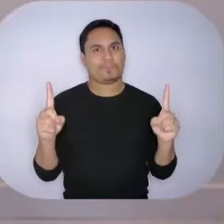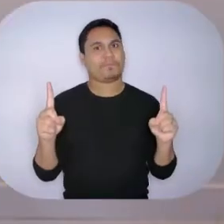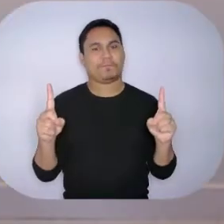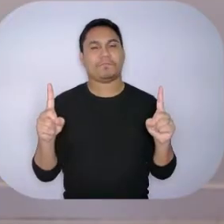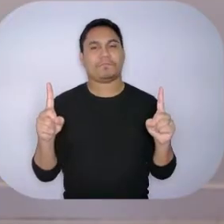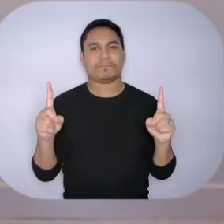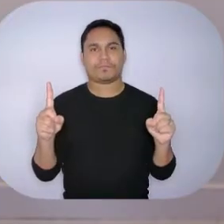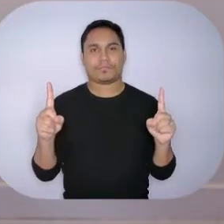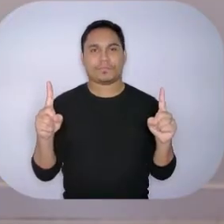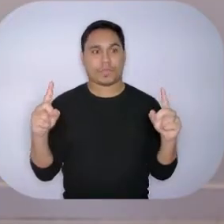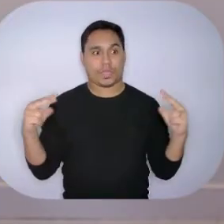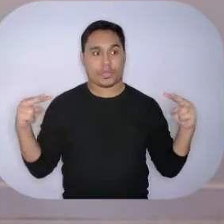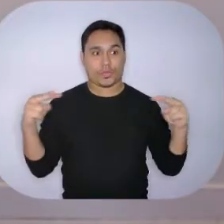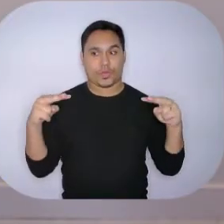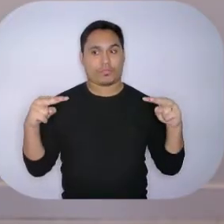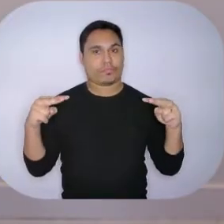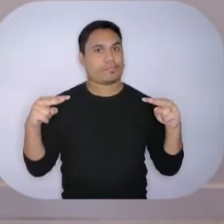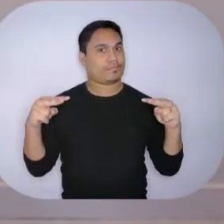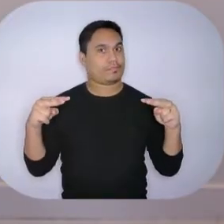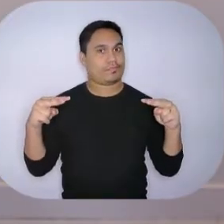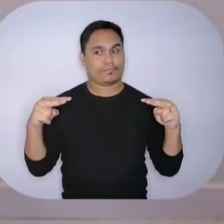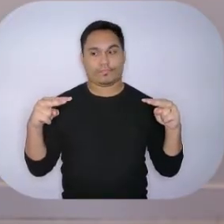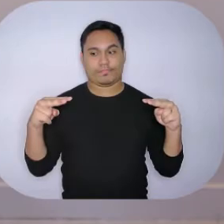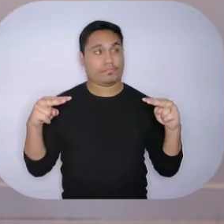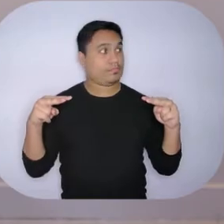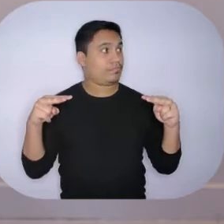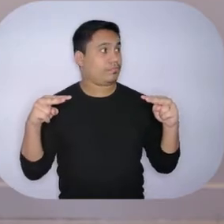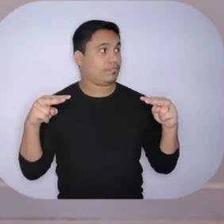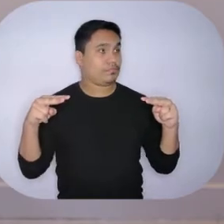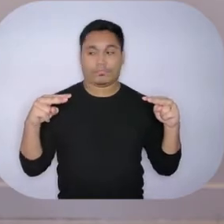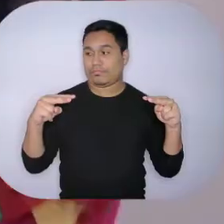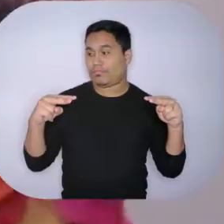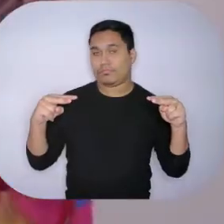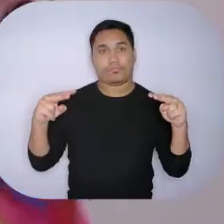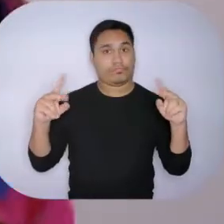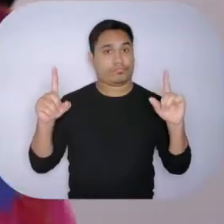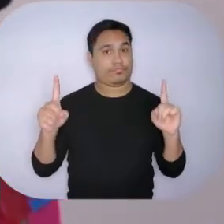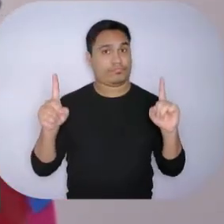Se observaram. E se aproximaram.